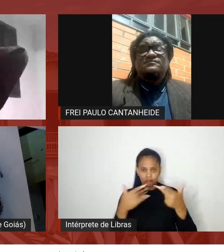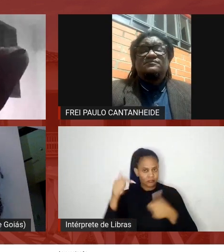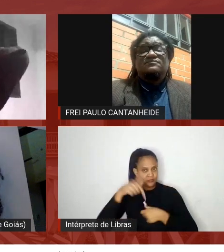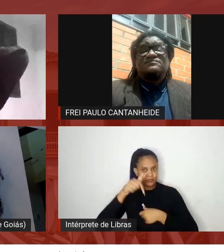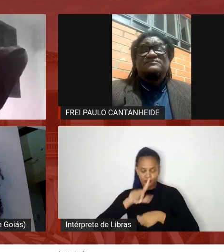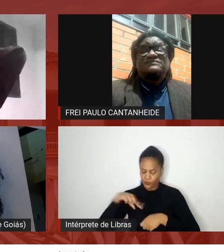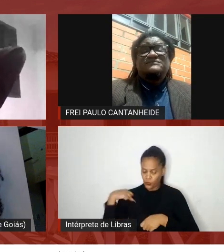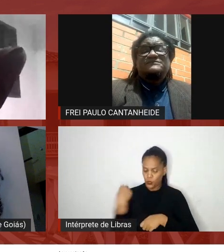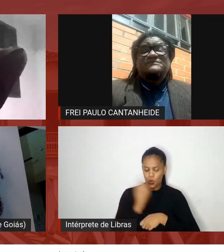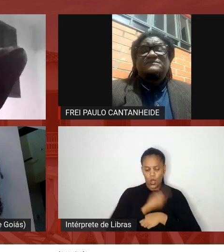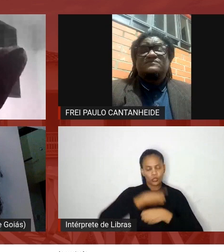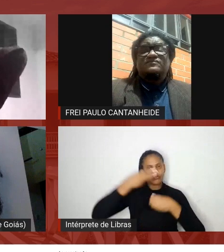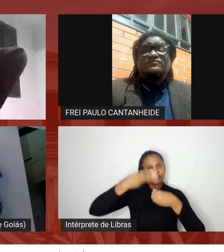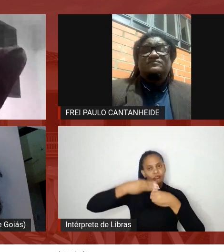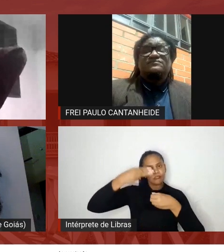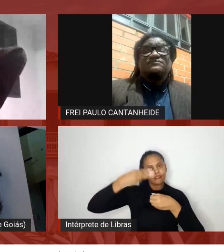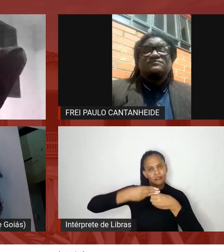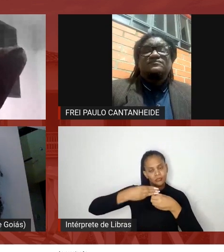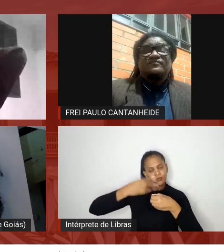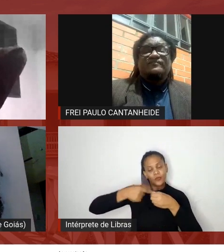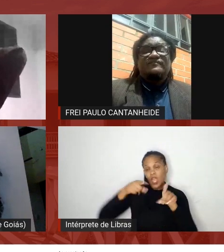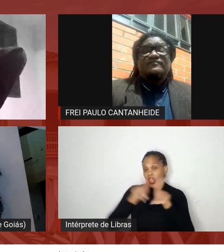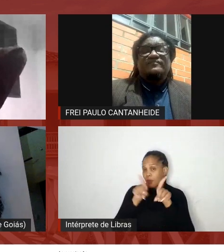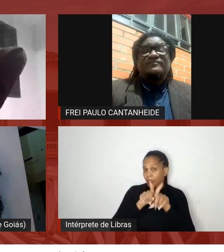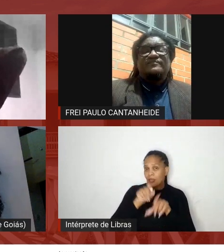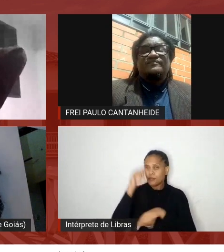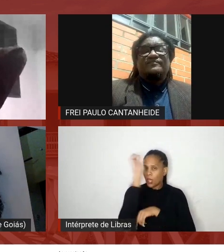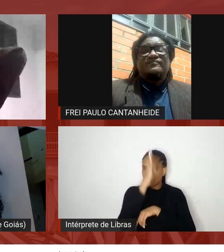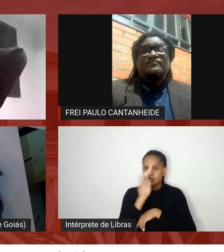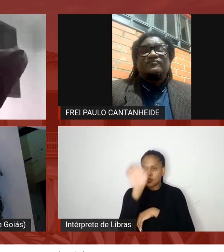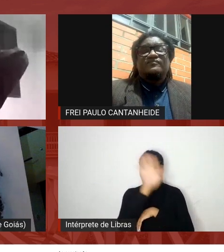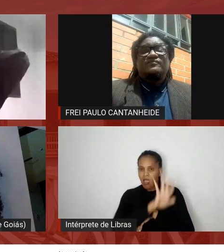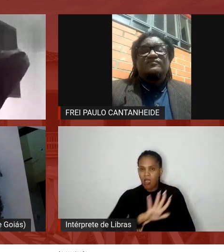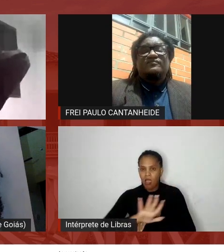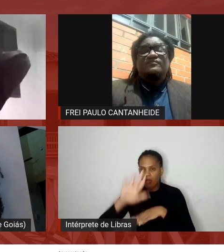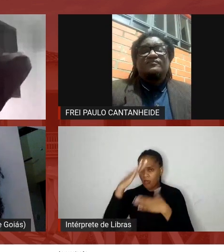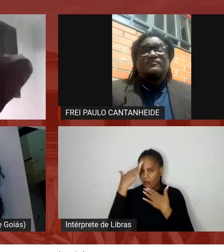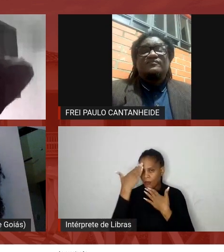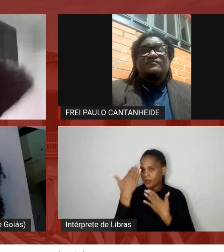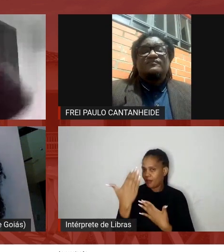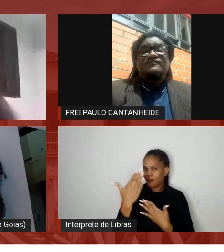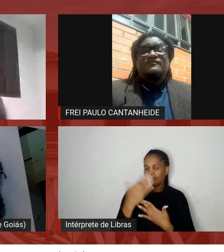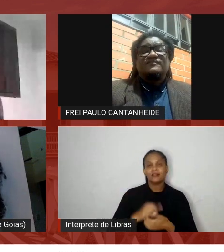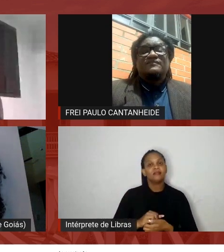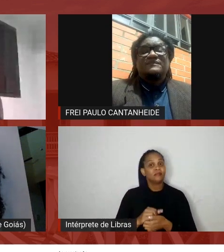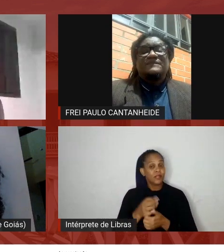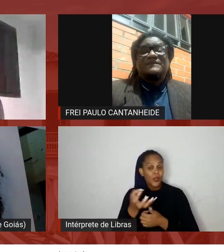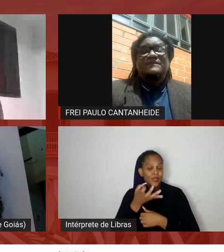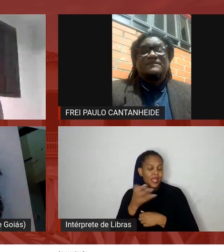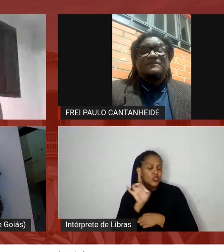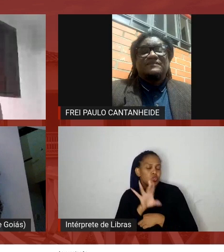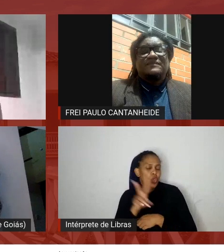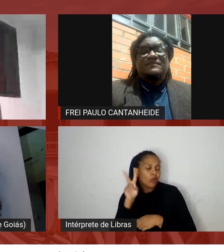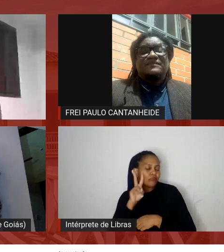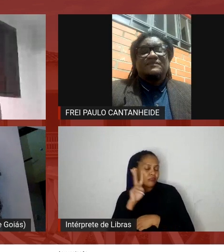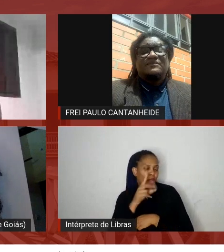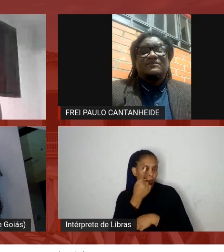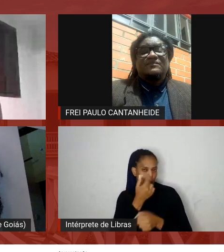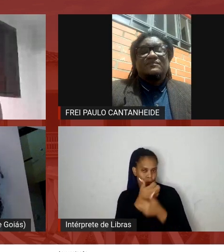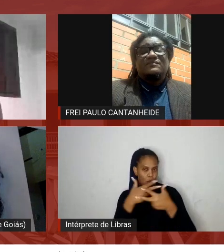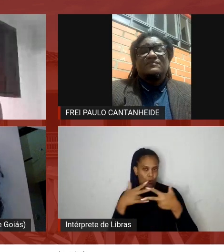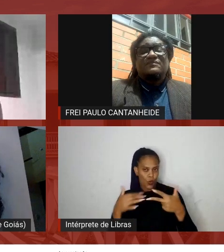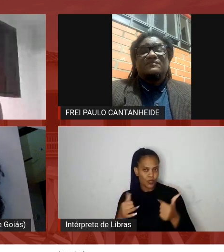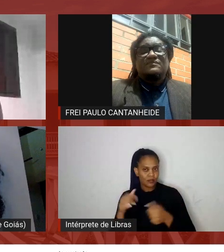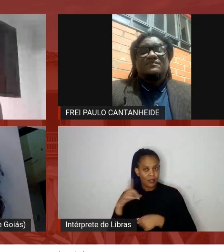município de Goiás e também pelo Brasil afora obrigada dito isso quero só rememorar uma coisa tem um